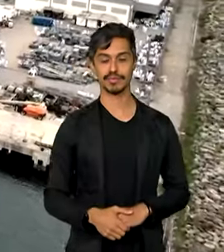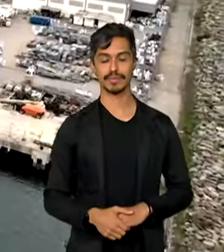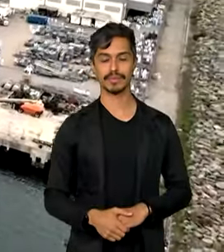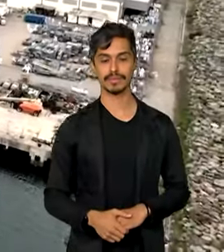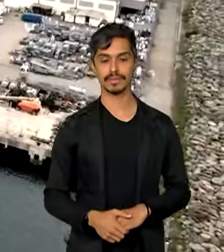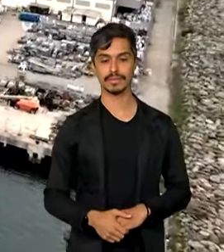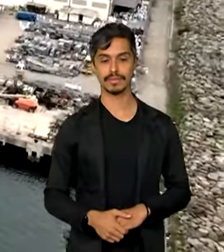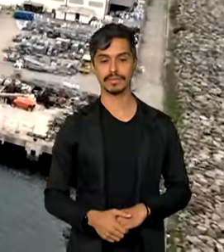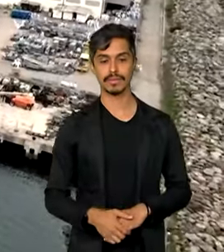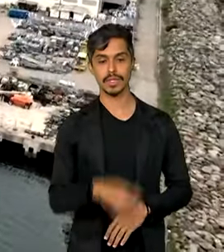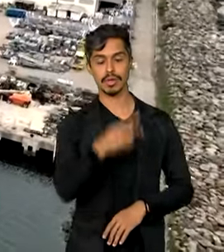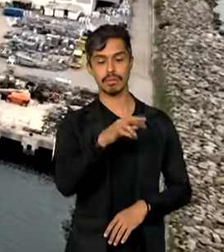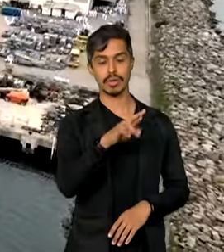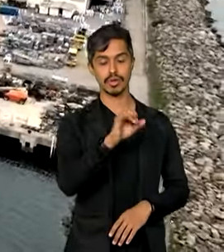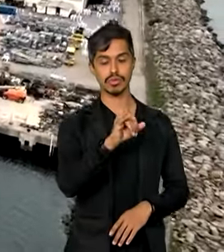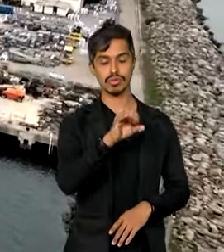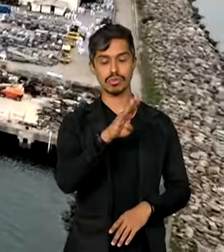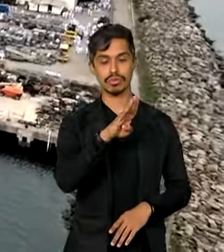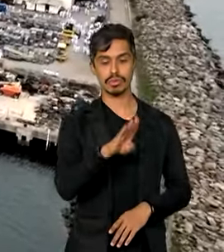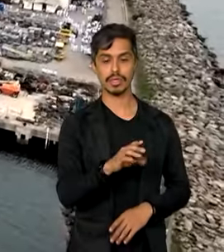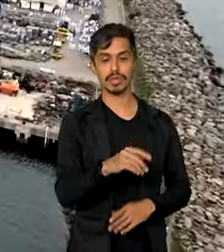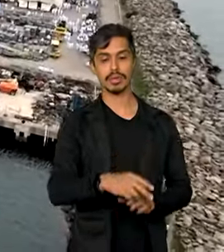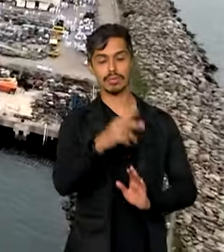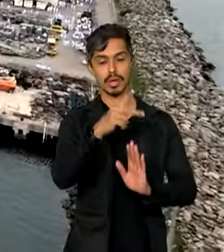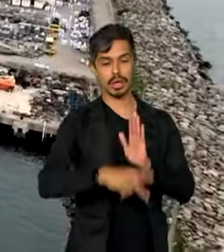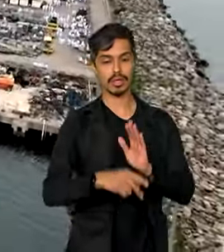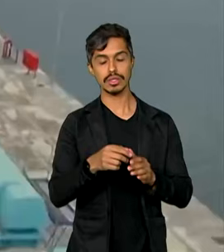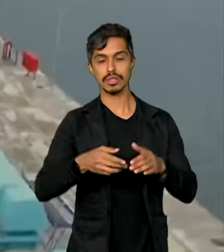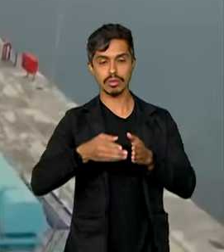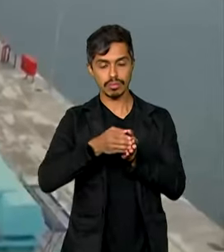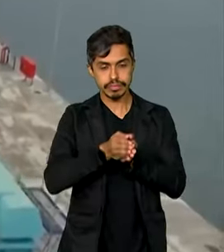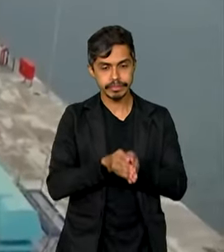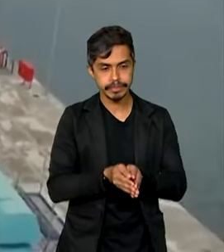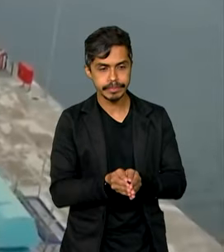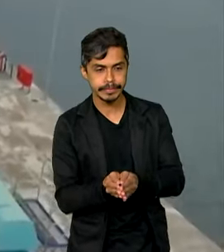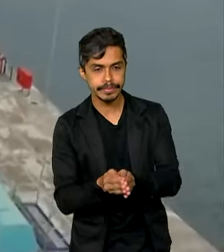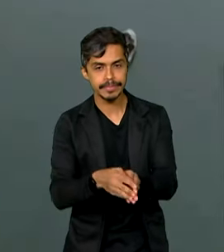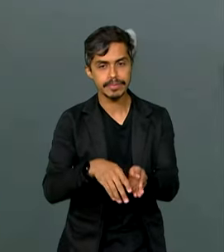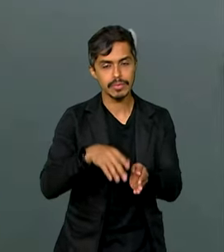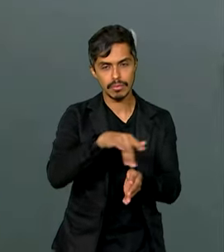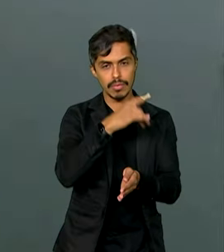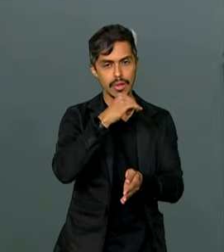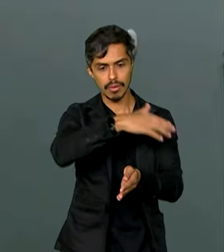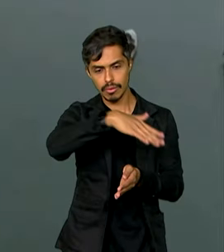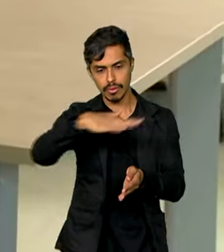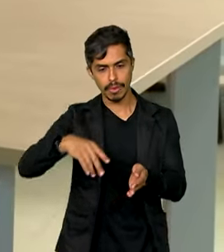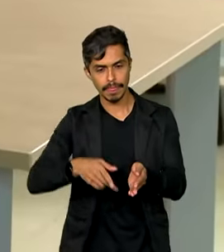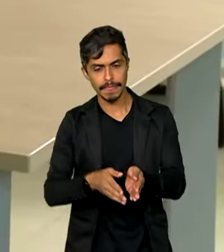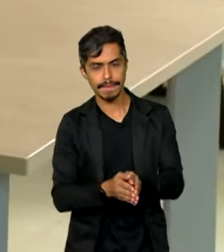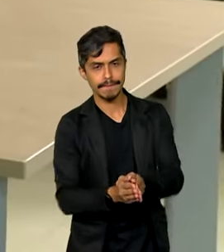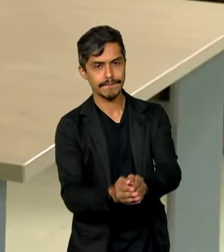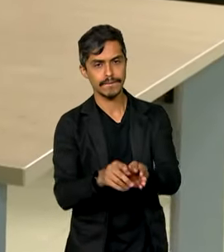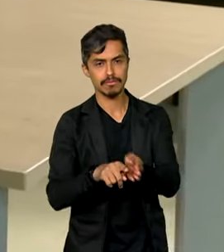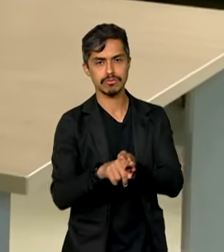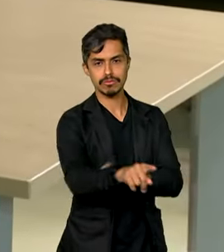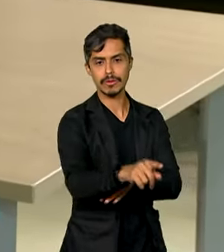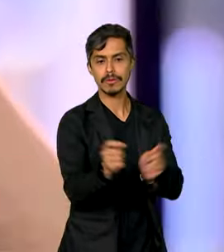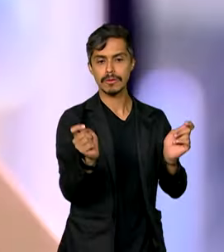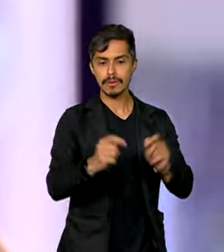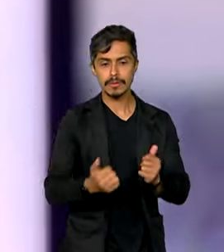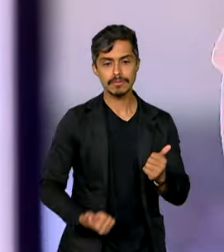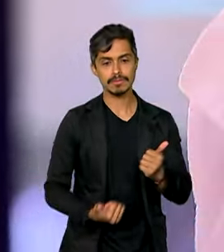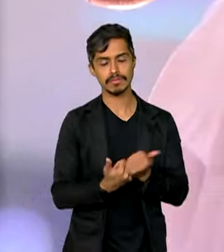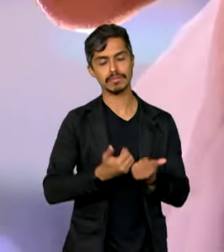O ProSub, Programa de Submarinos Nucleares, promove o desenvolvimento da base industrial, fomenta a